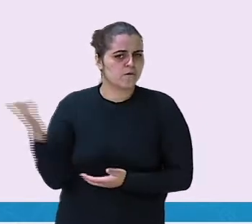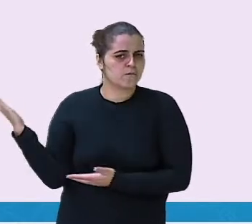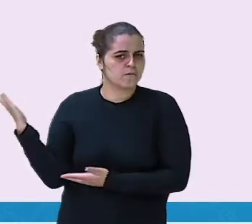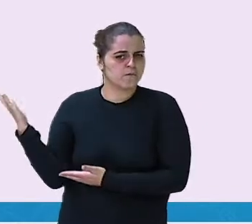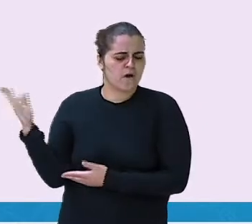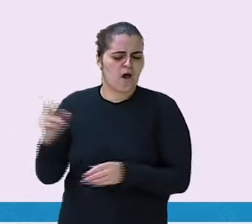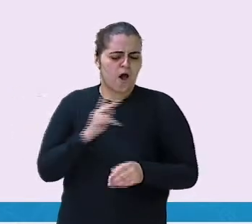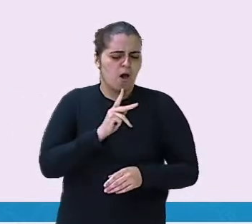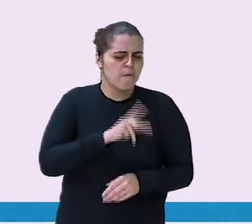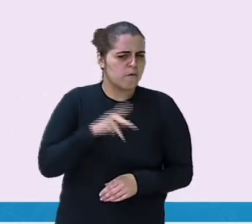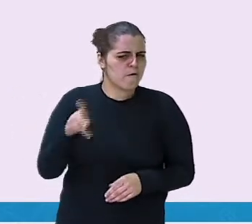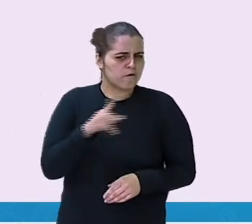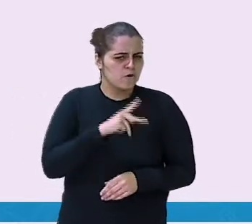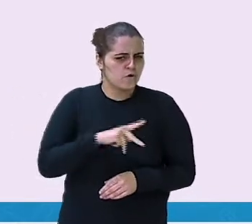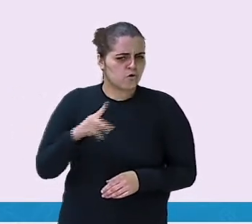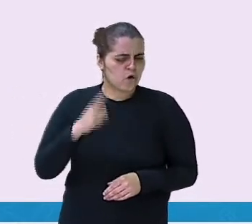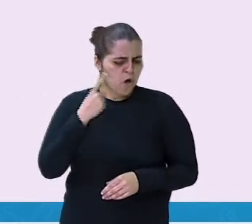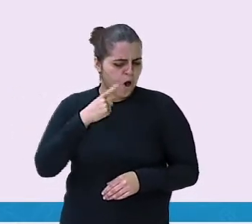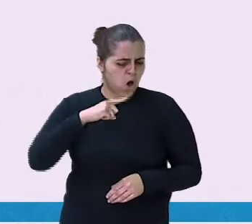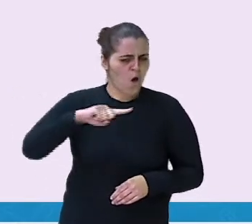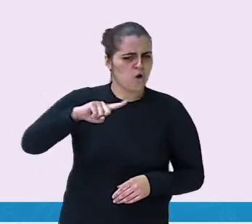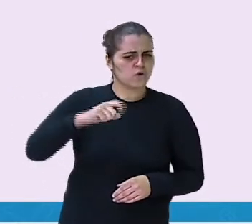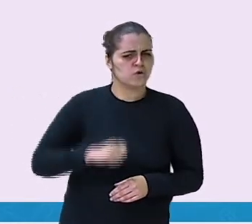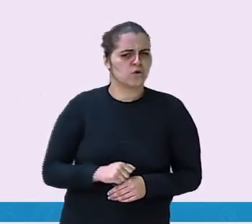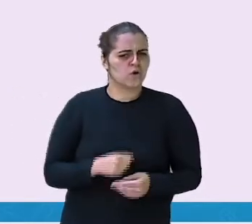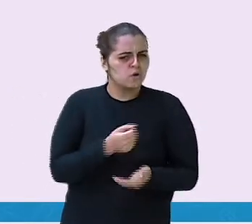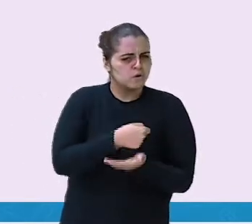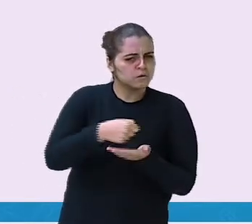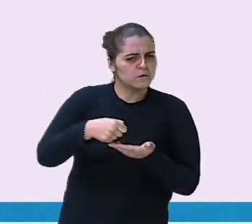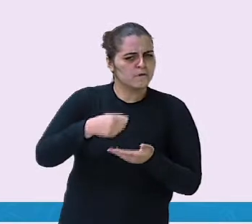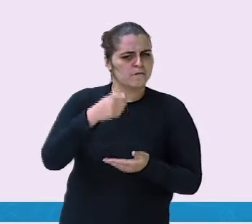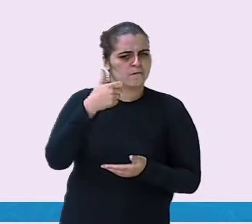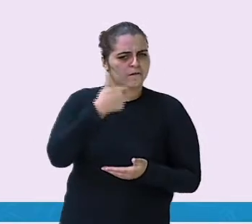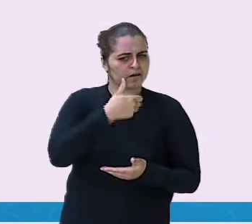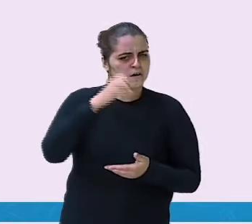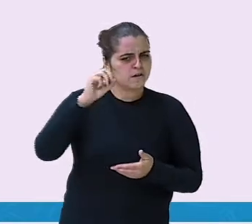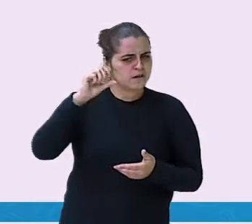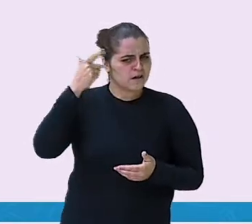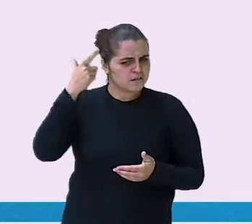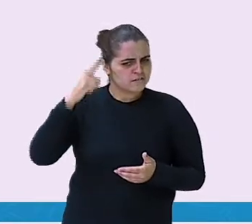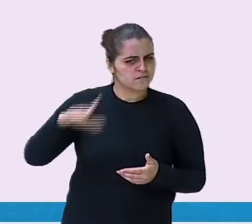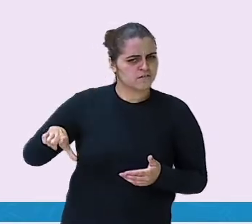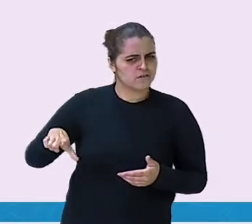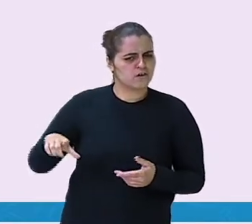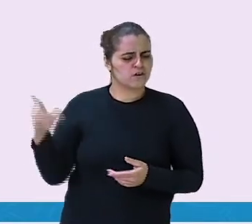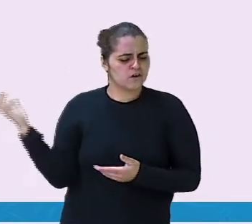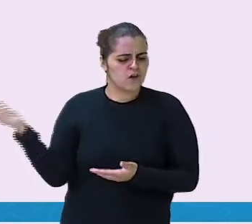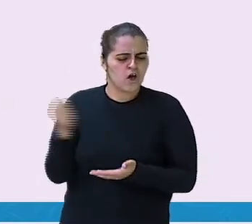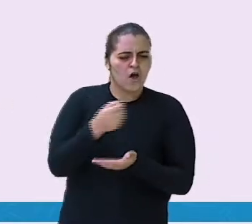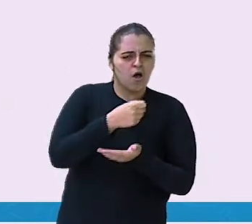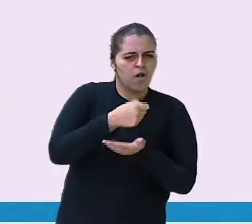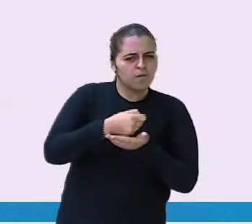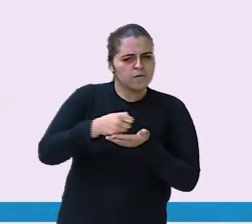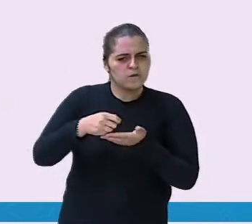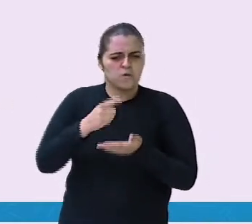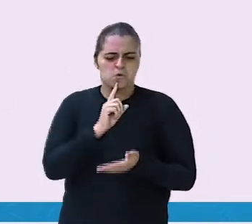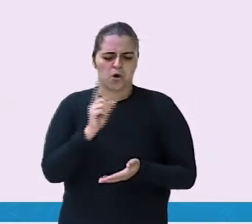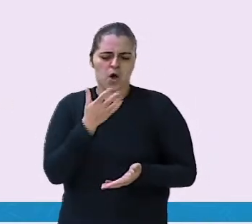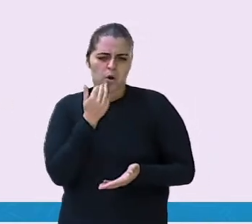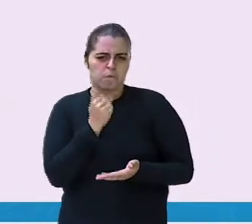A professora me mandou escrever 10 vezes. Lição de casa não é comida.